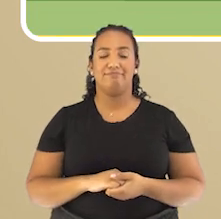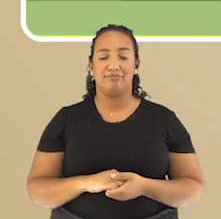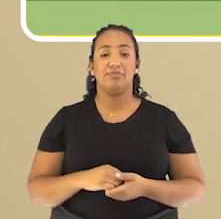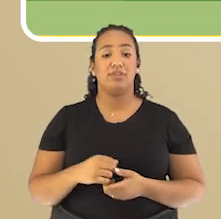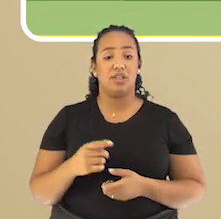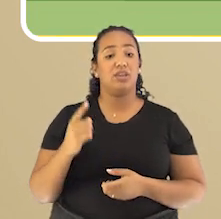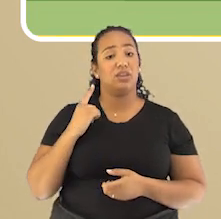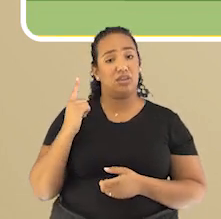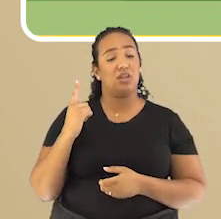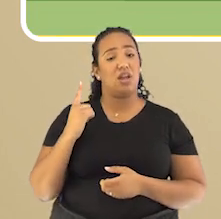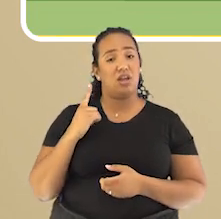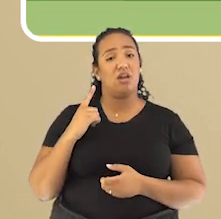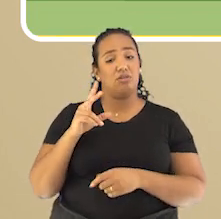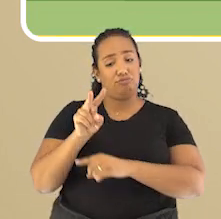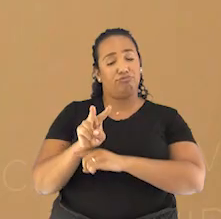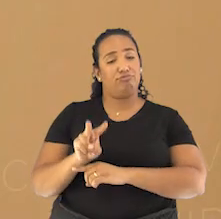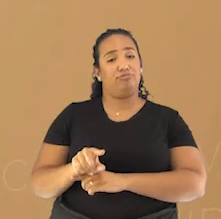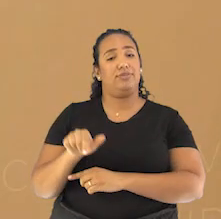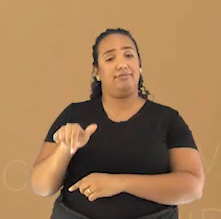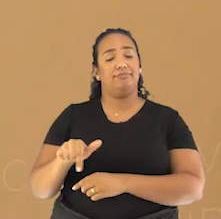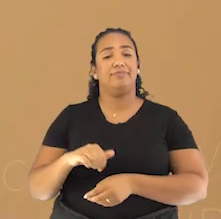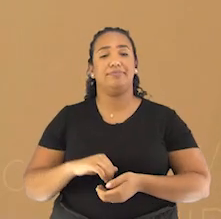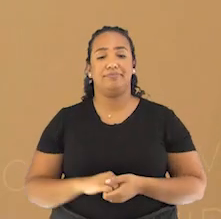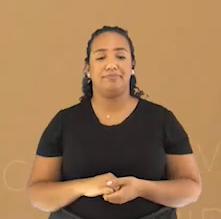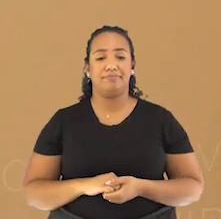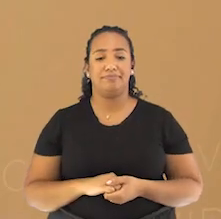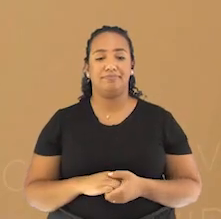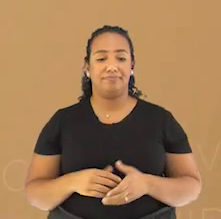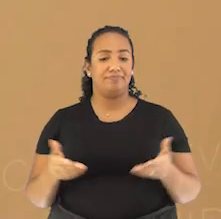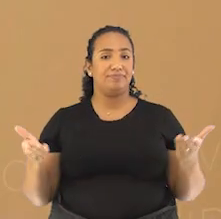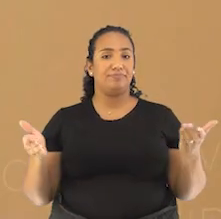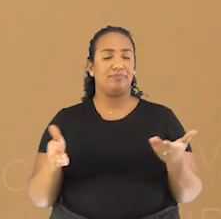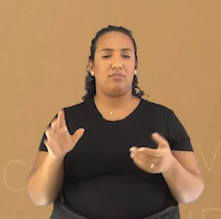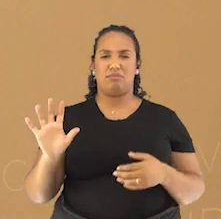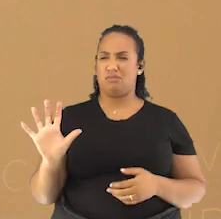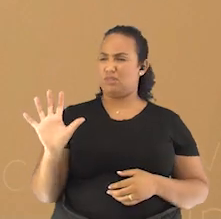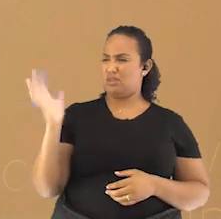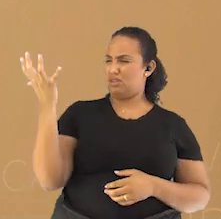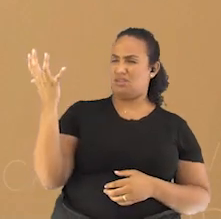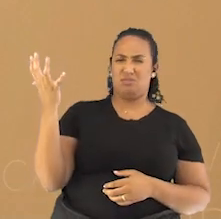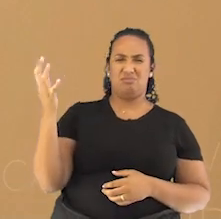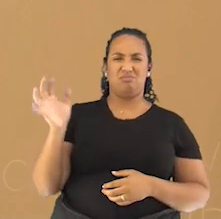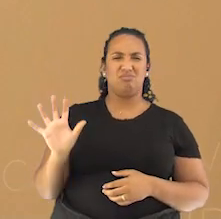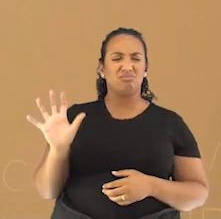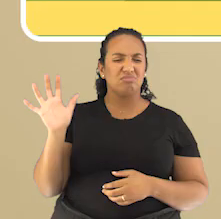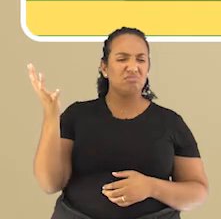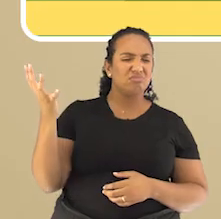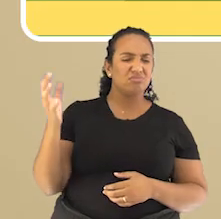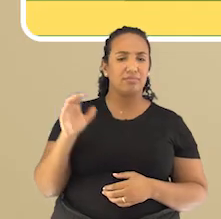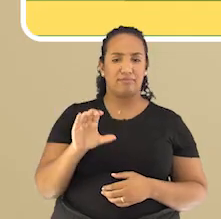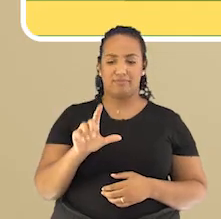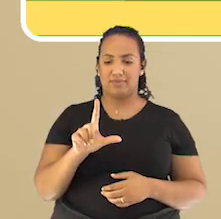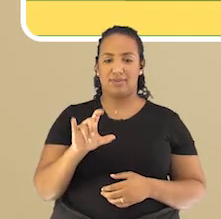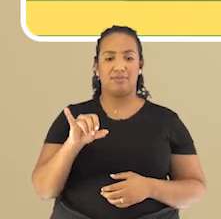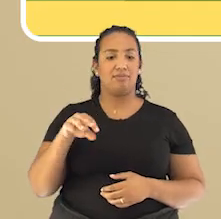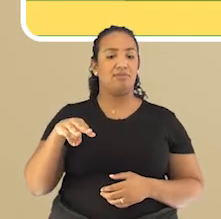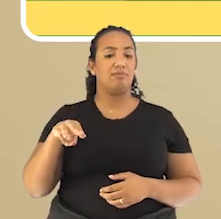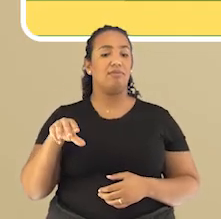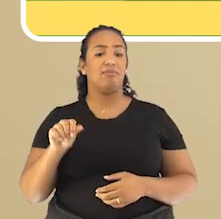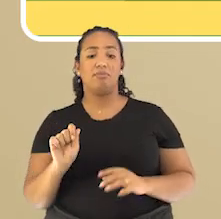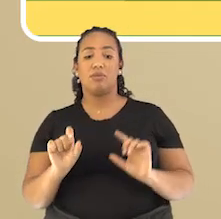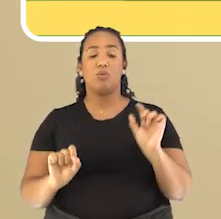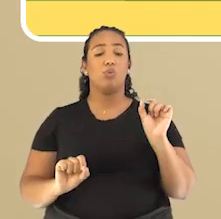pouco que ainda é preservado na região. Agora vamos falar sobre o clima. Você já sabe o que significa? O clima é o